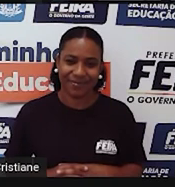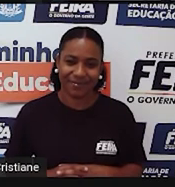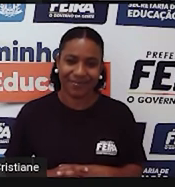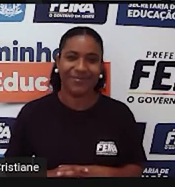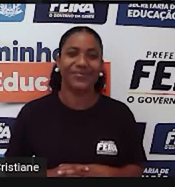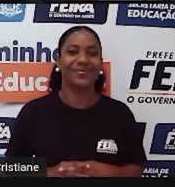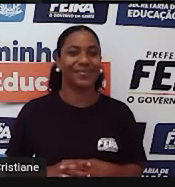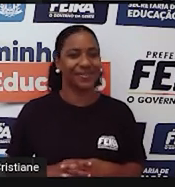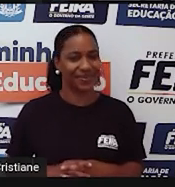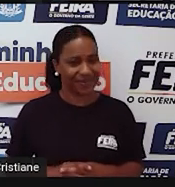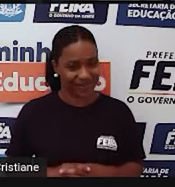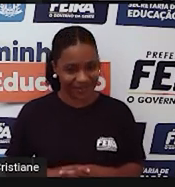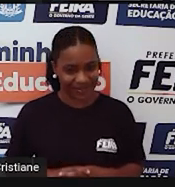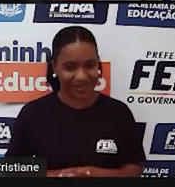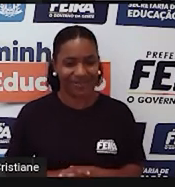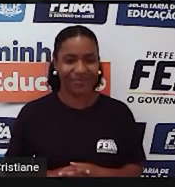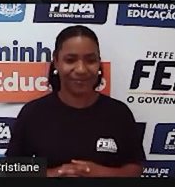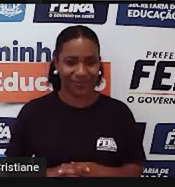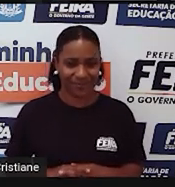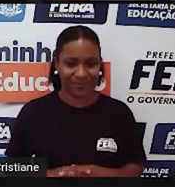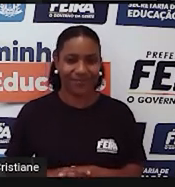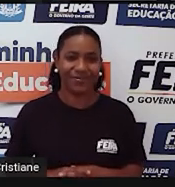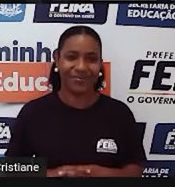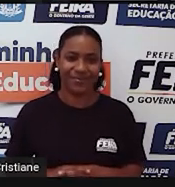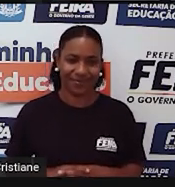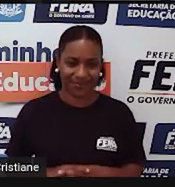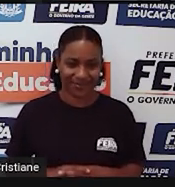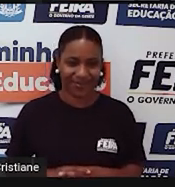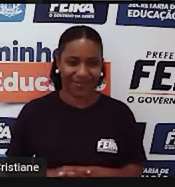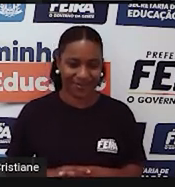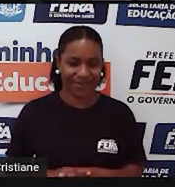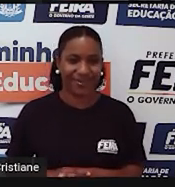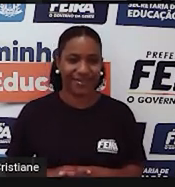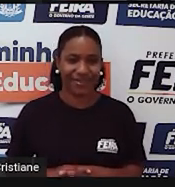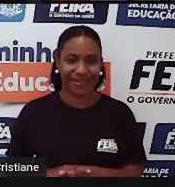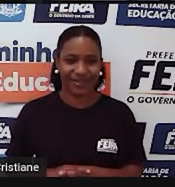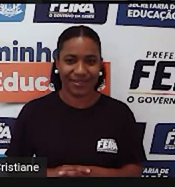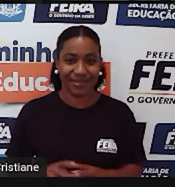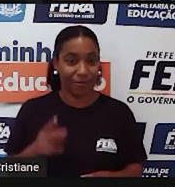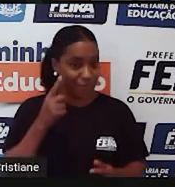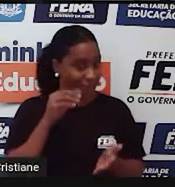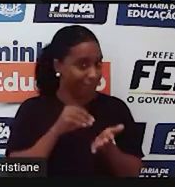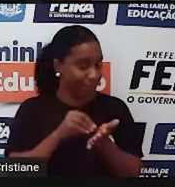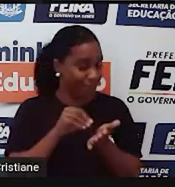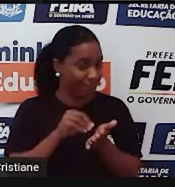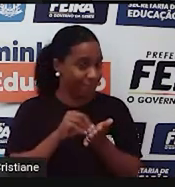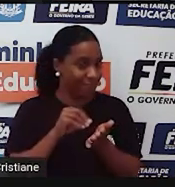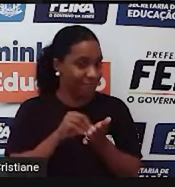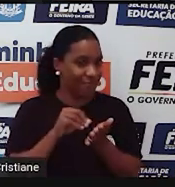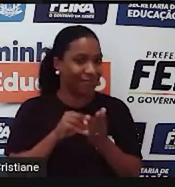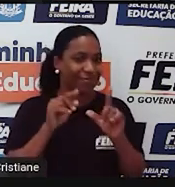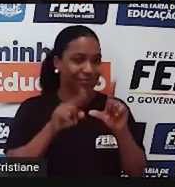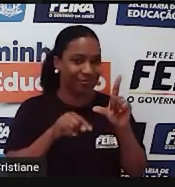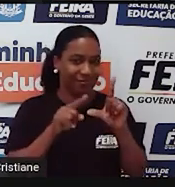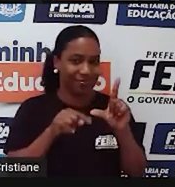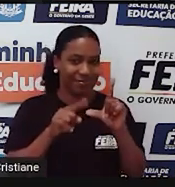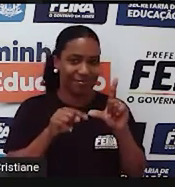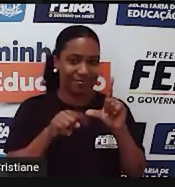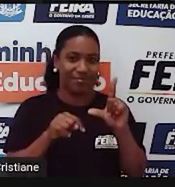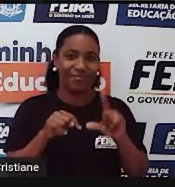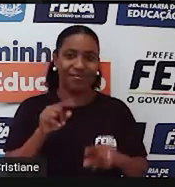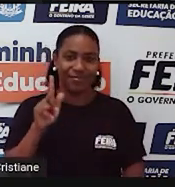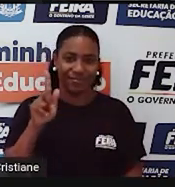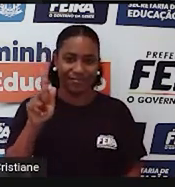Ok. There is no you's crying. Oh, não. Ainda falta, né? Uma letra, uma letra,